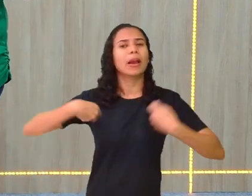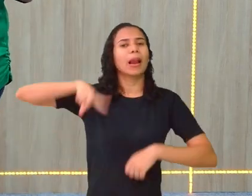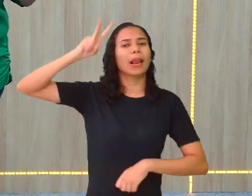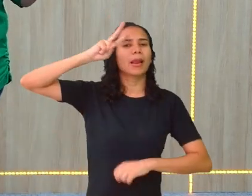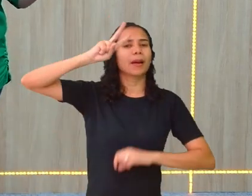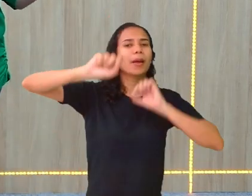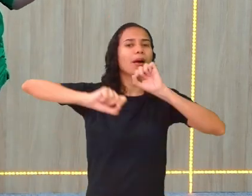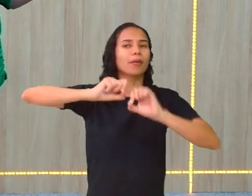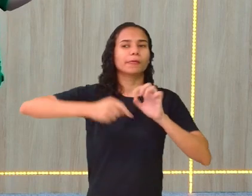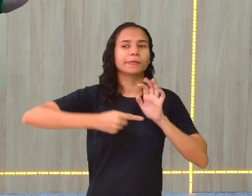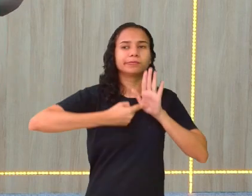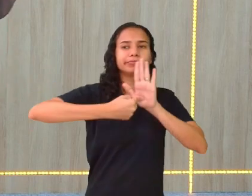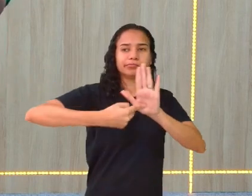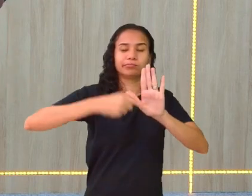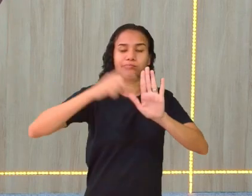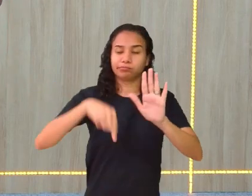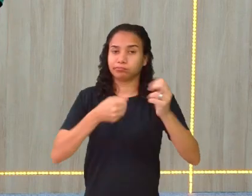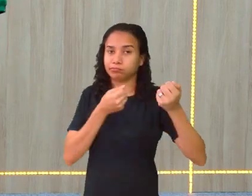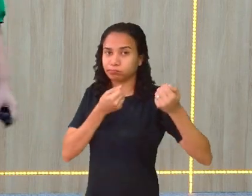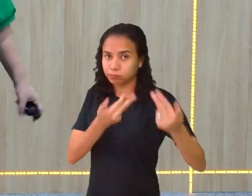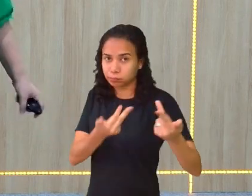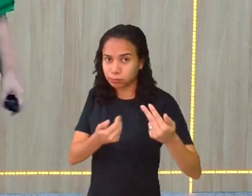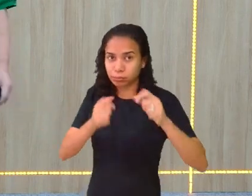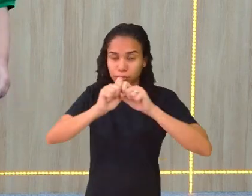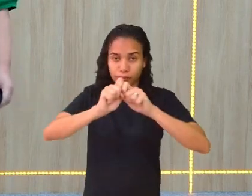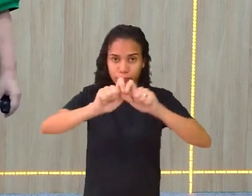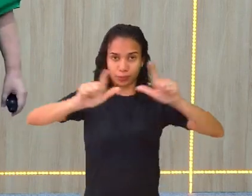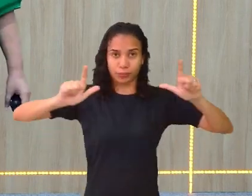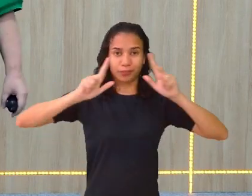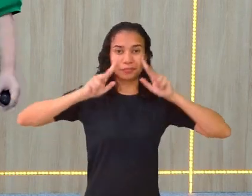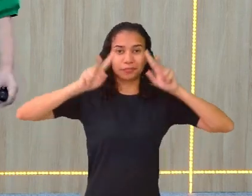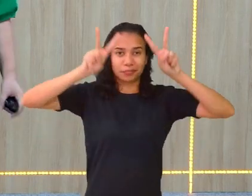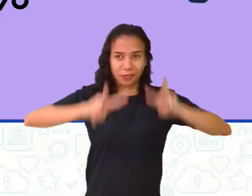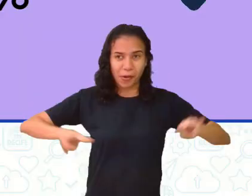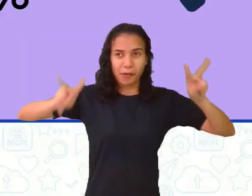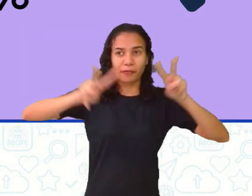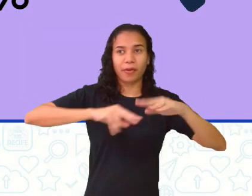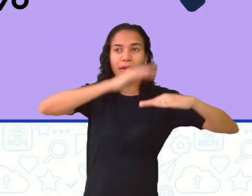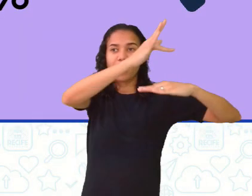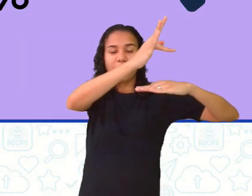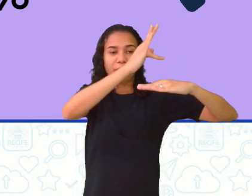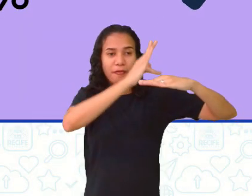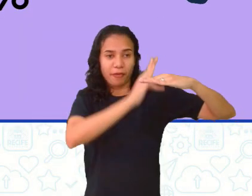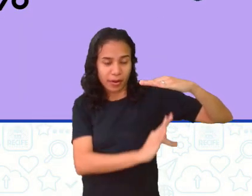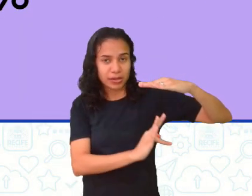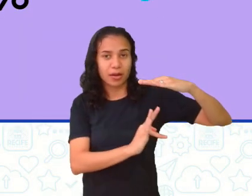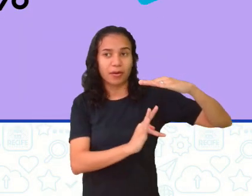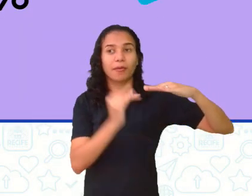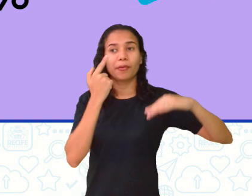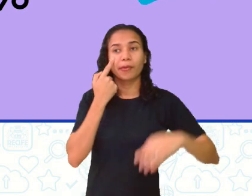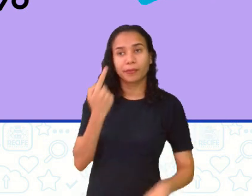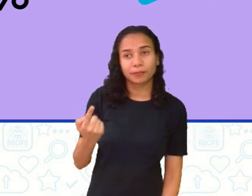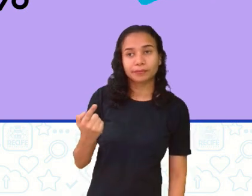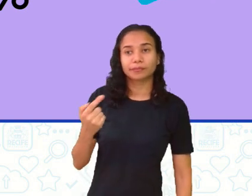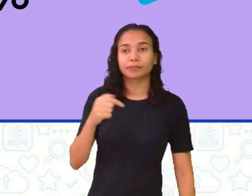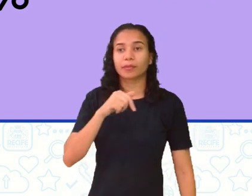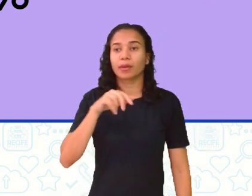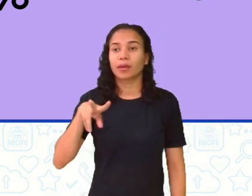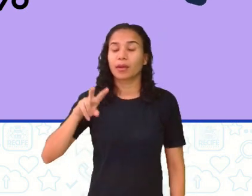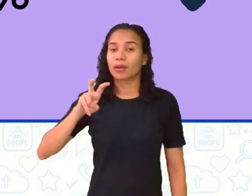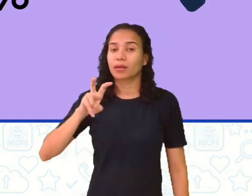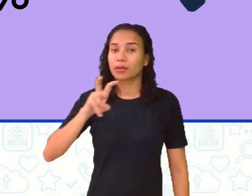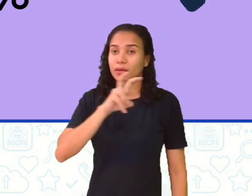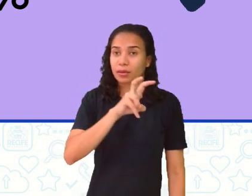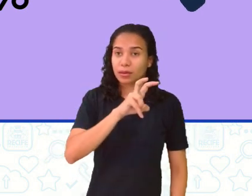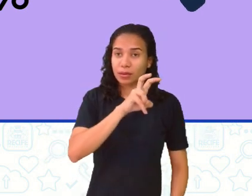as representações são a mesma. Dá um zoom para os meninos lerem que fração. Aí, no caso, eu botei 50